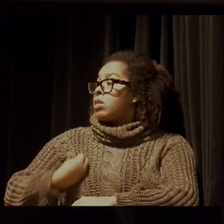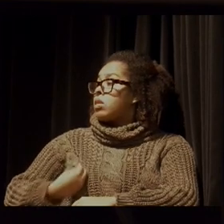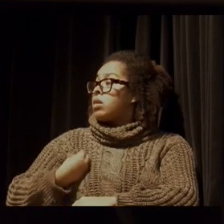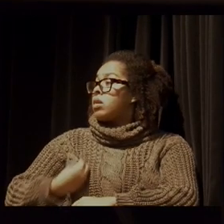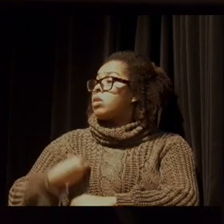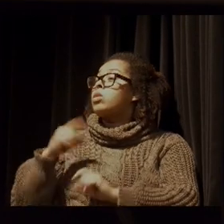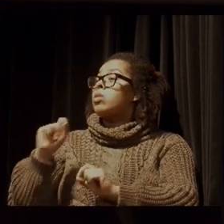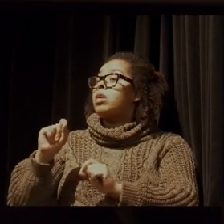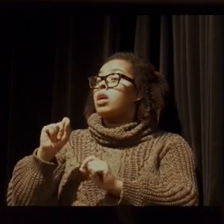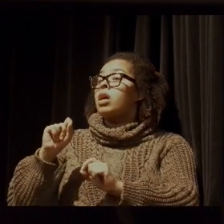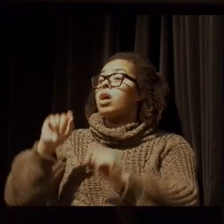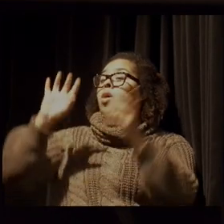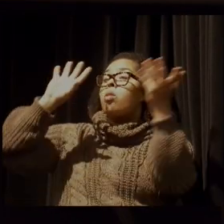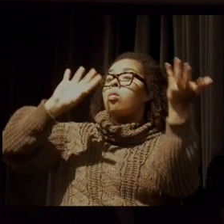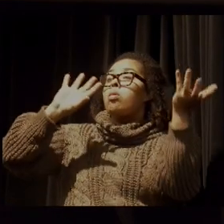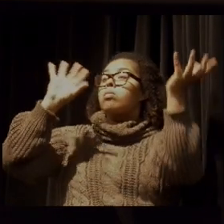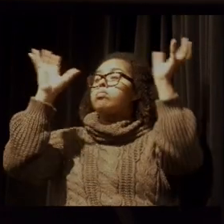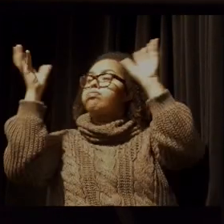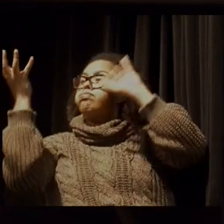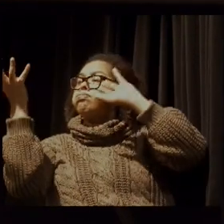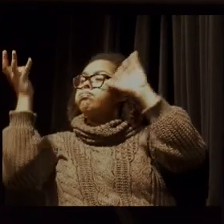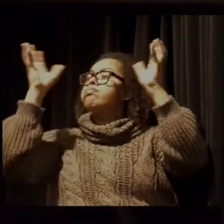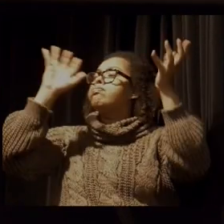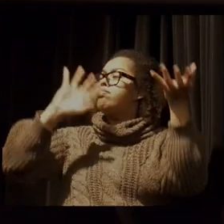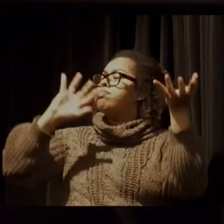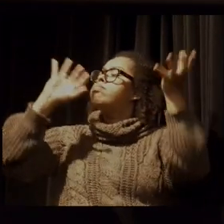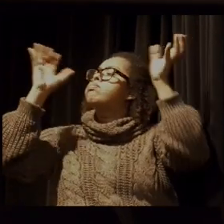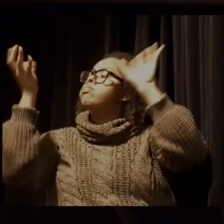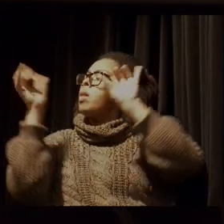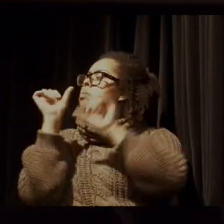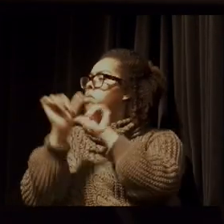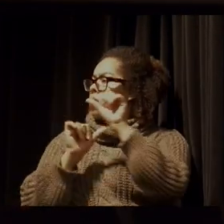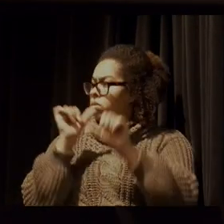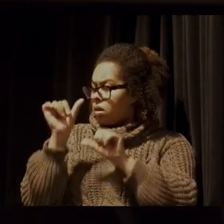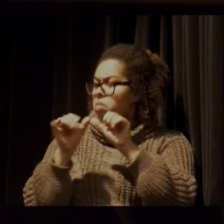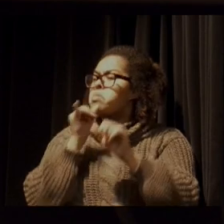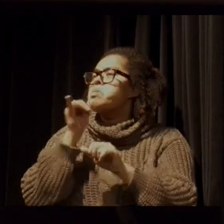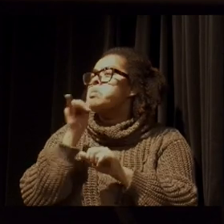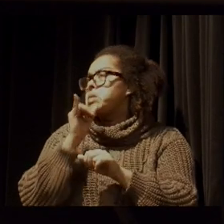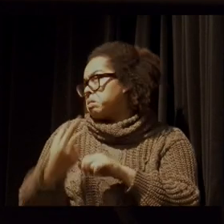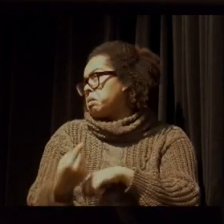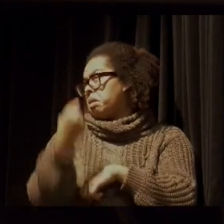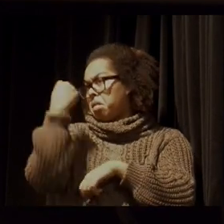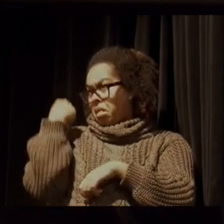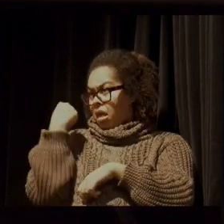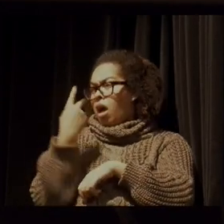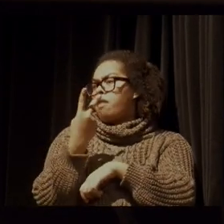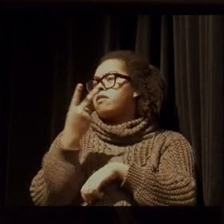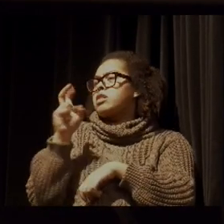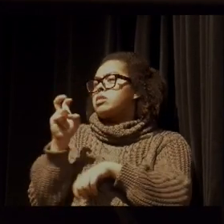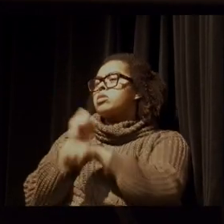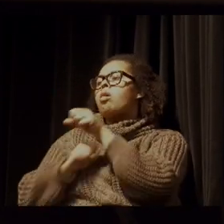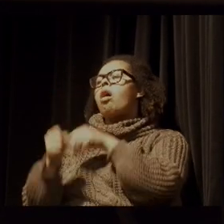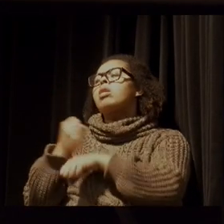clima e do aquecimento global. Quer dizer, se eu viesse aqui há 25 anos atrás,